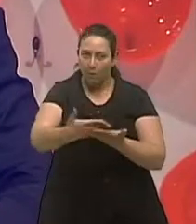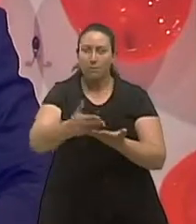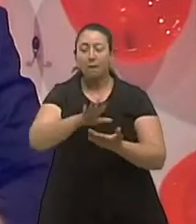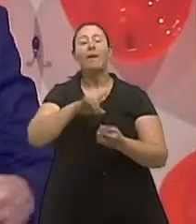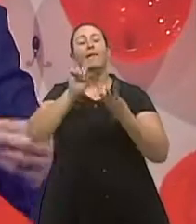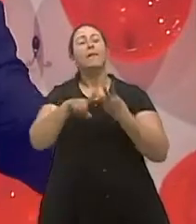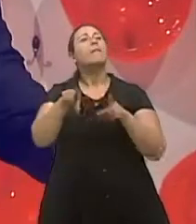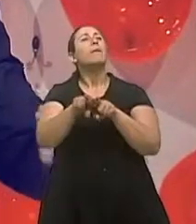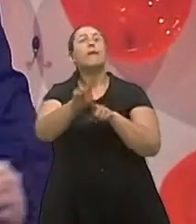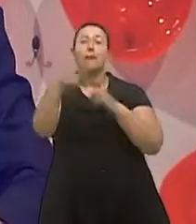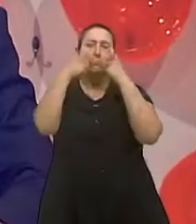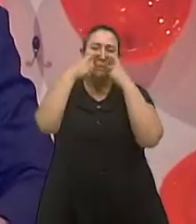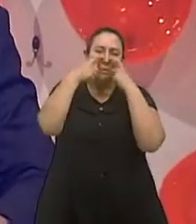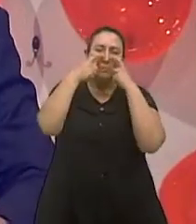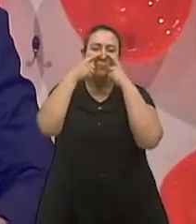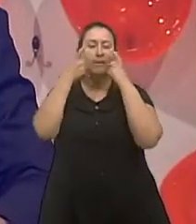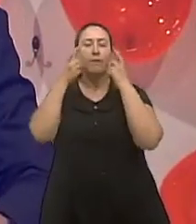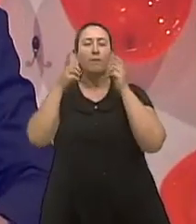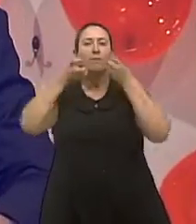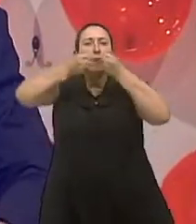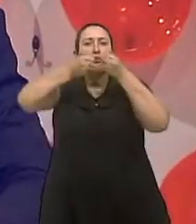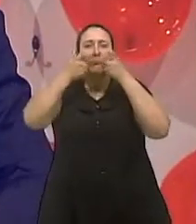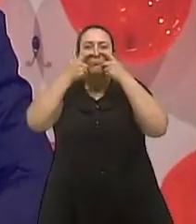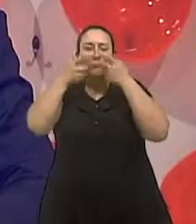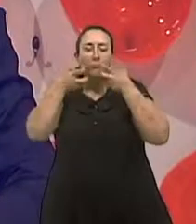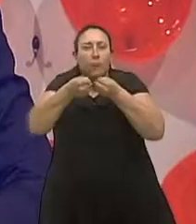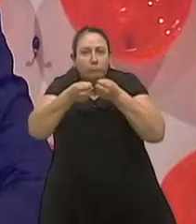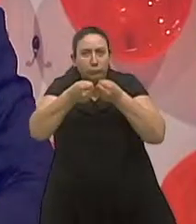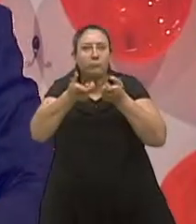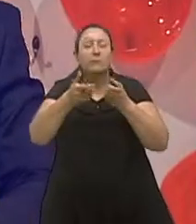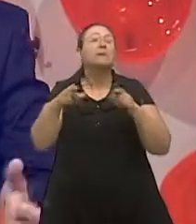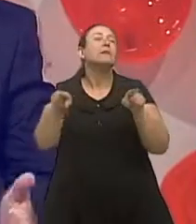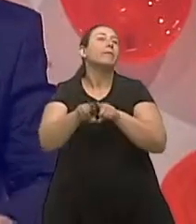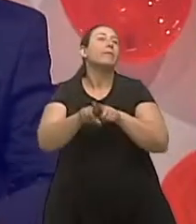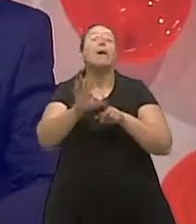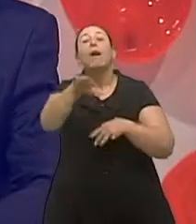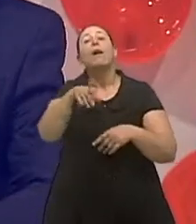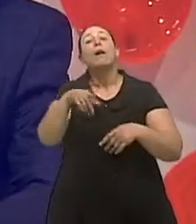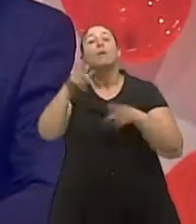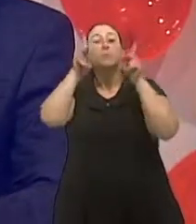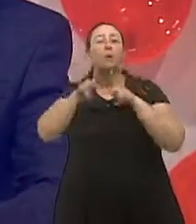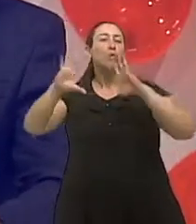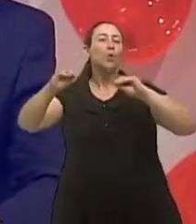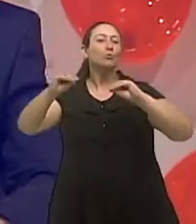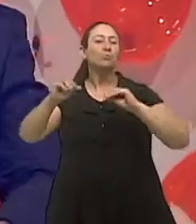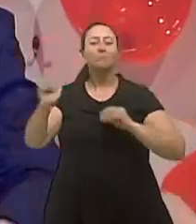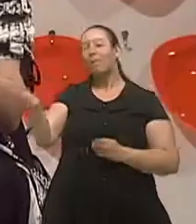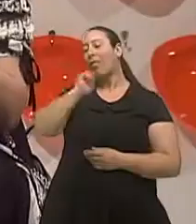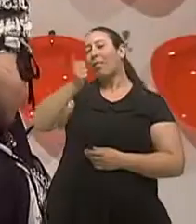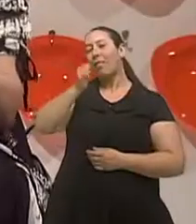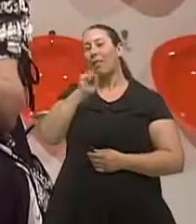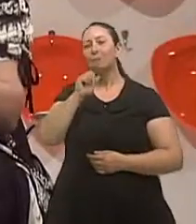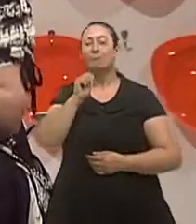funcionar muito bem, ou outra coisa, a pessoa ingerir bebida alcoólica à noite, por exemplo. Faz diferença. Certamente faz. E